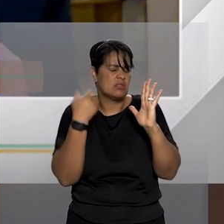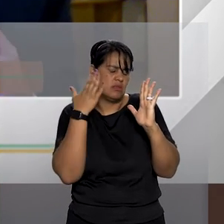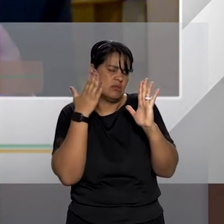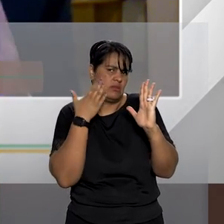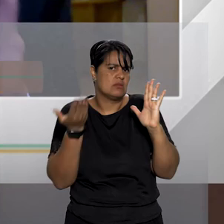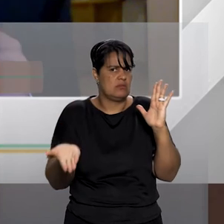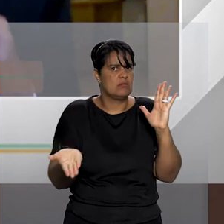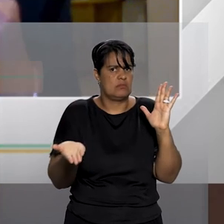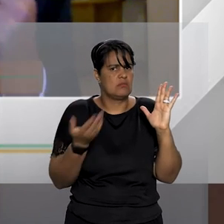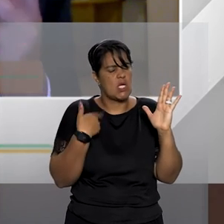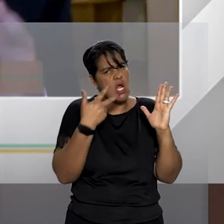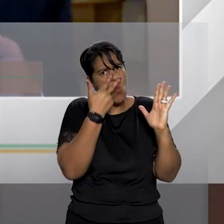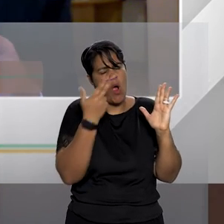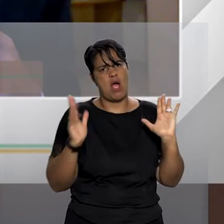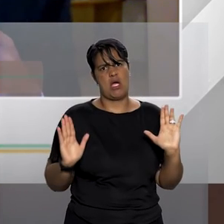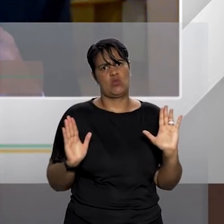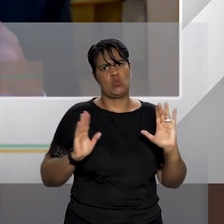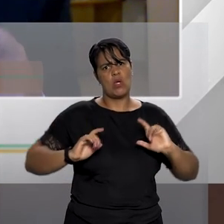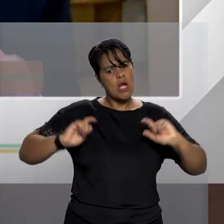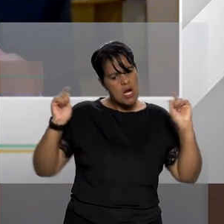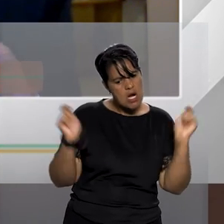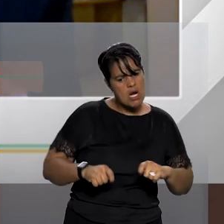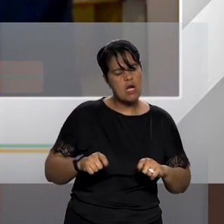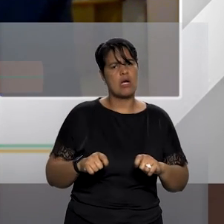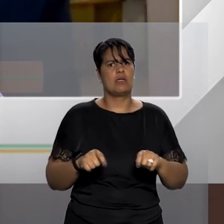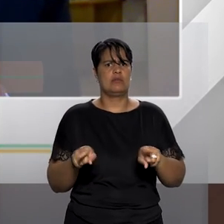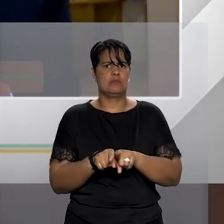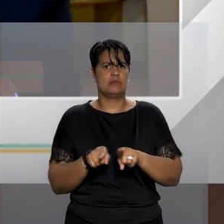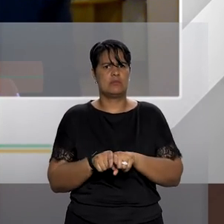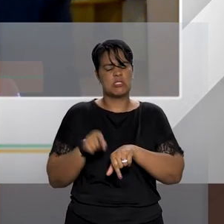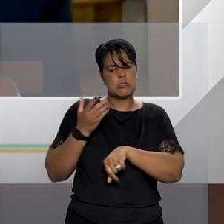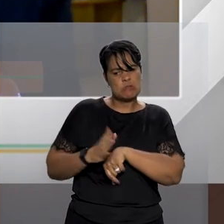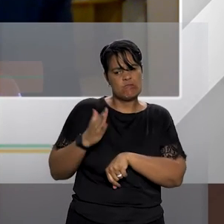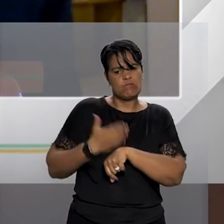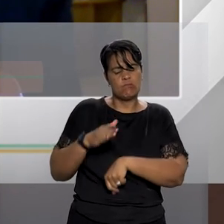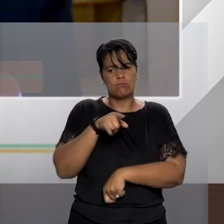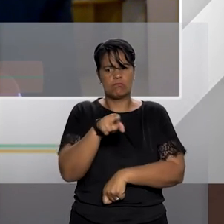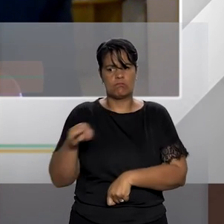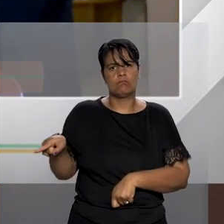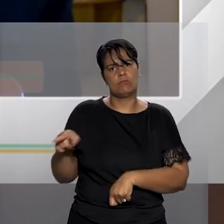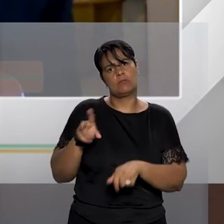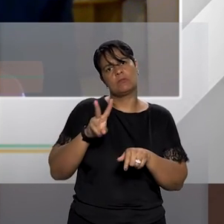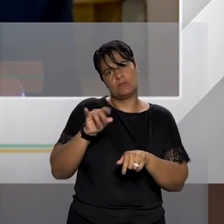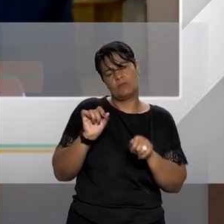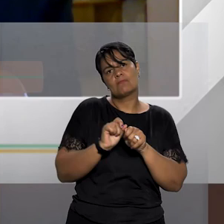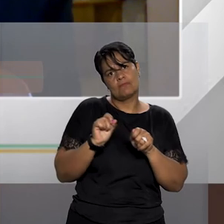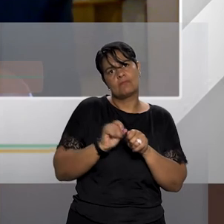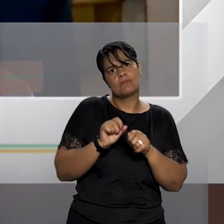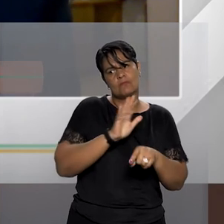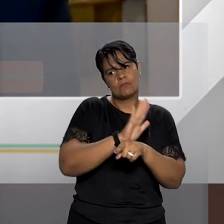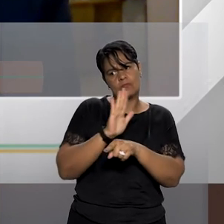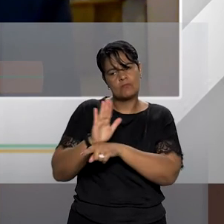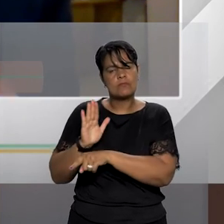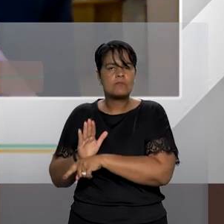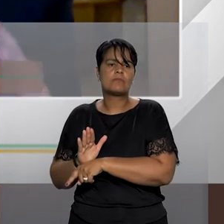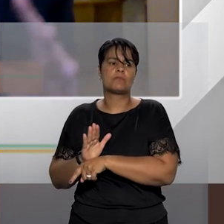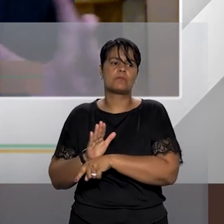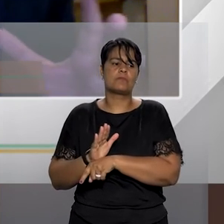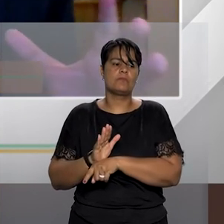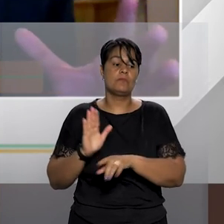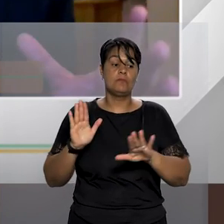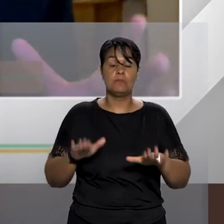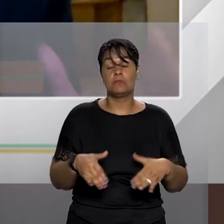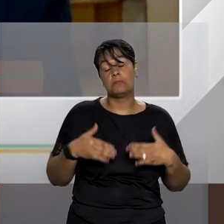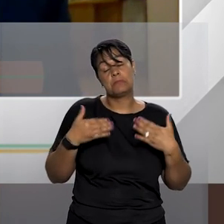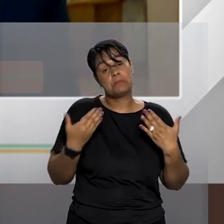requisitos mínimos de capacitação para as pessoas que vão fazer essas intervenções então enfim um